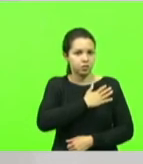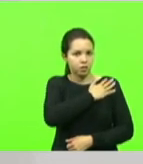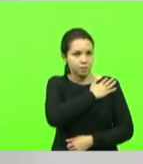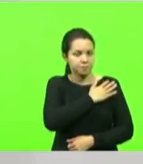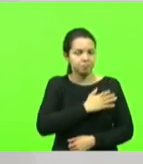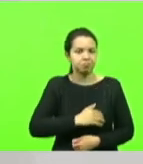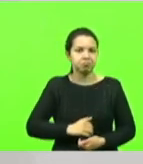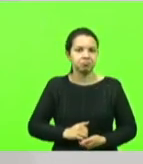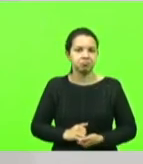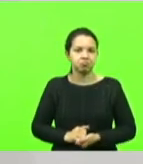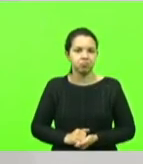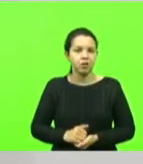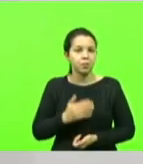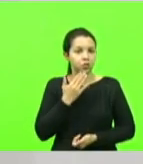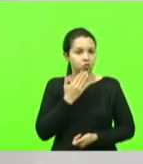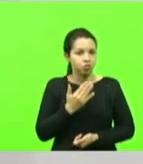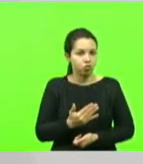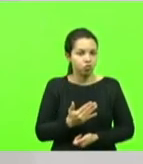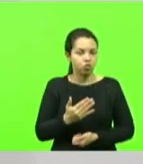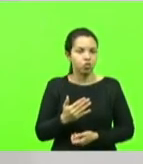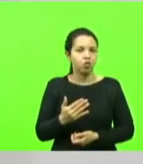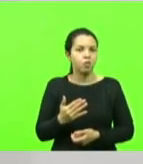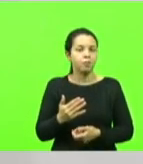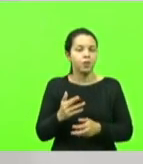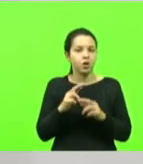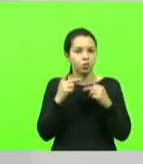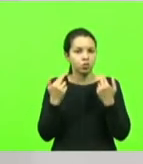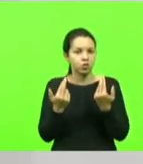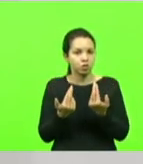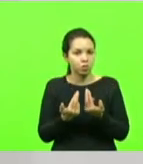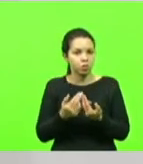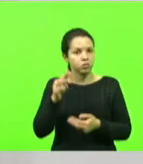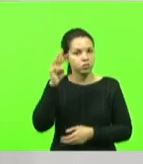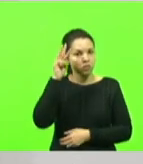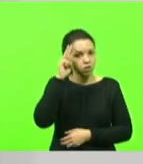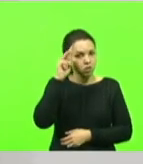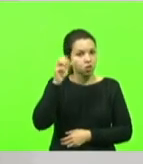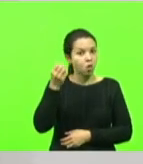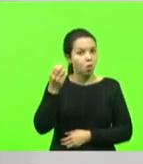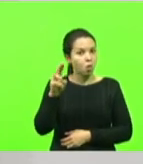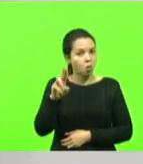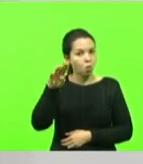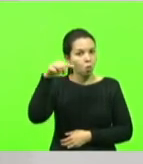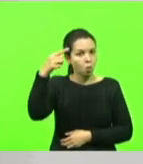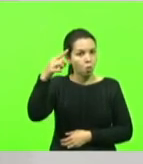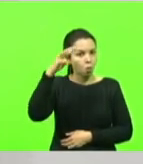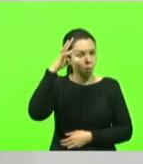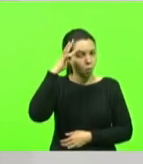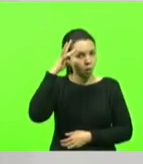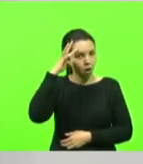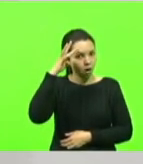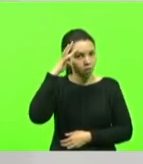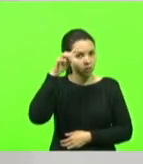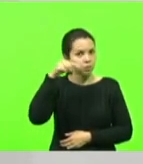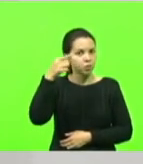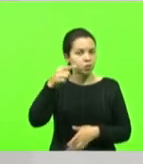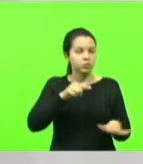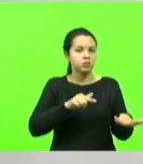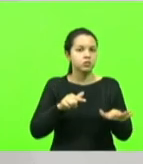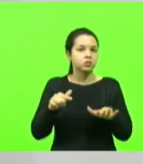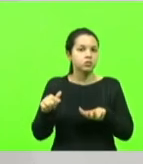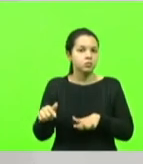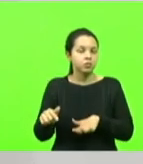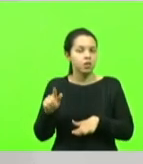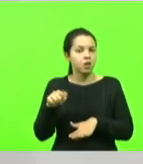e pedi uma audiência para terça ou quarta da semana que vem, que são as